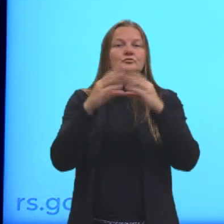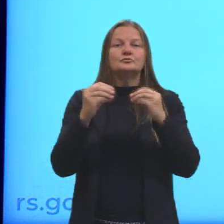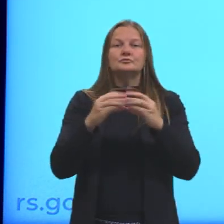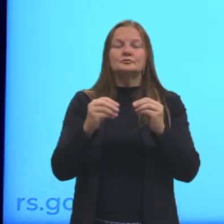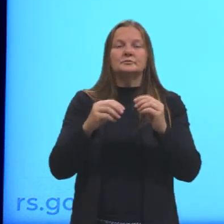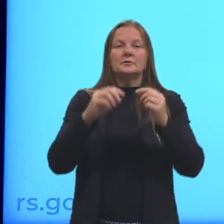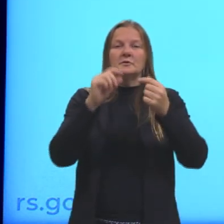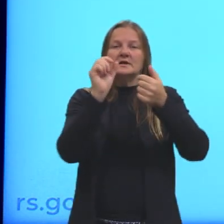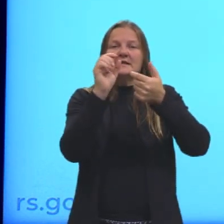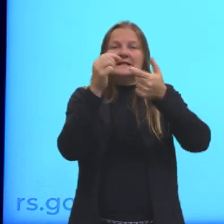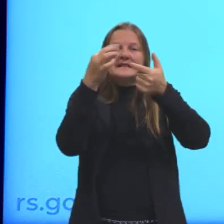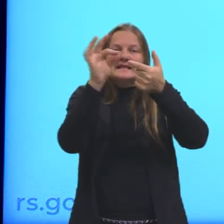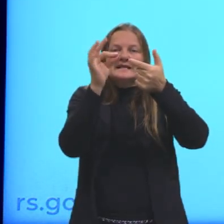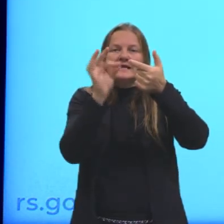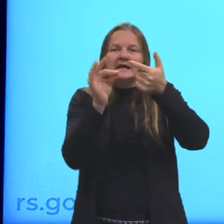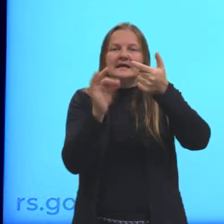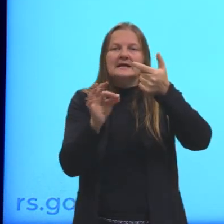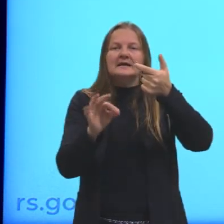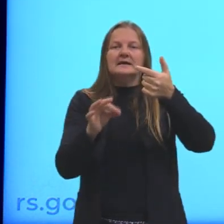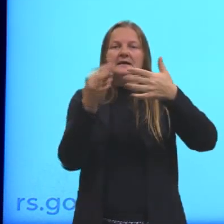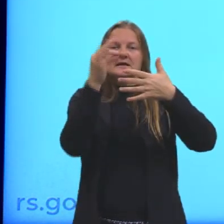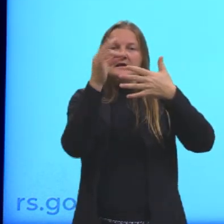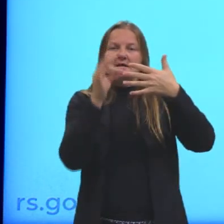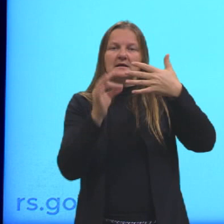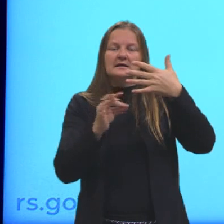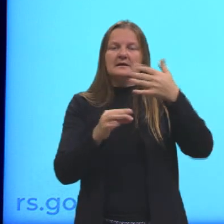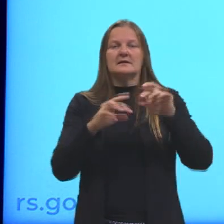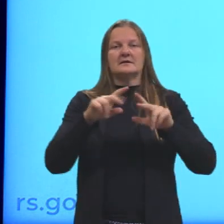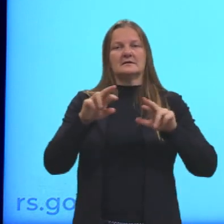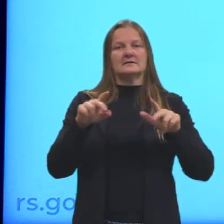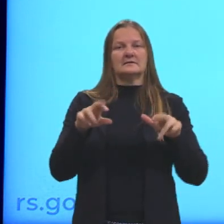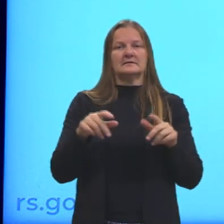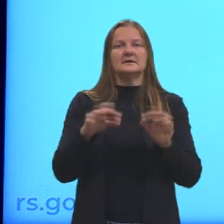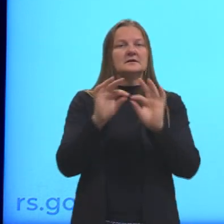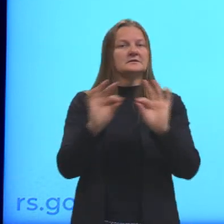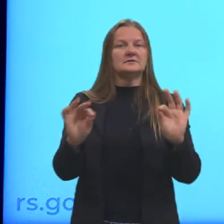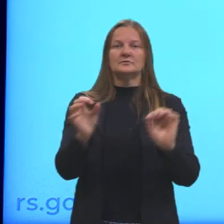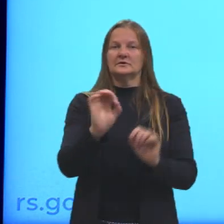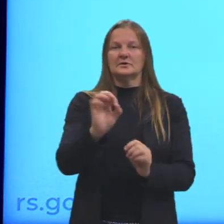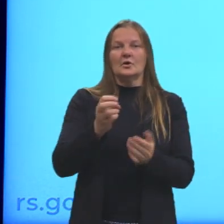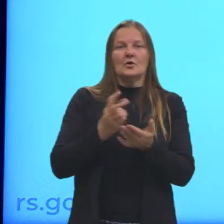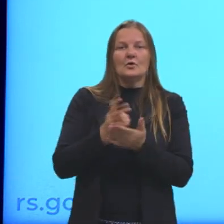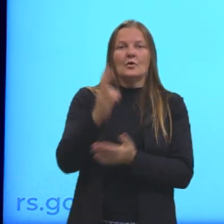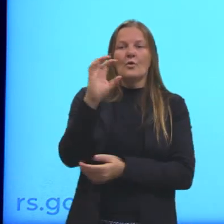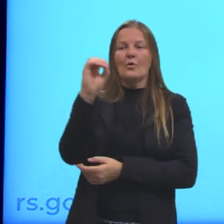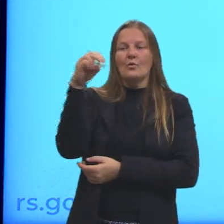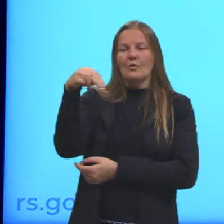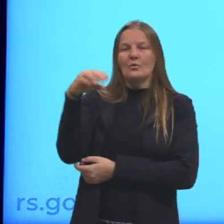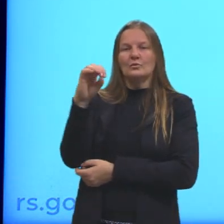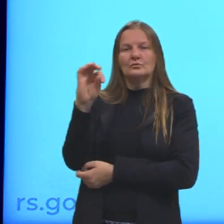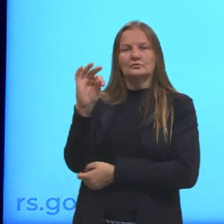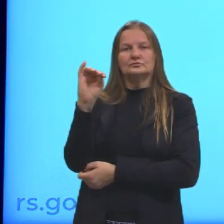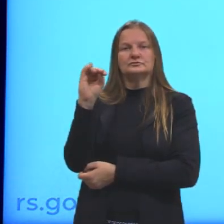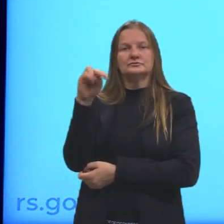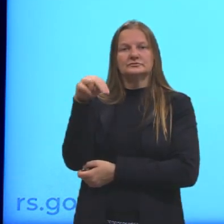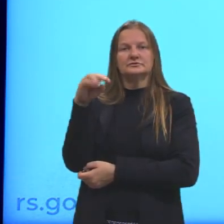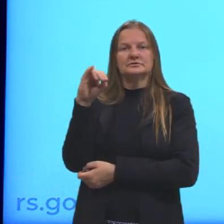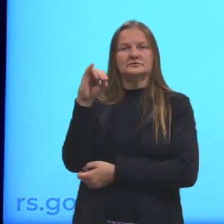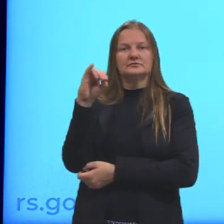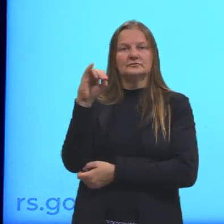porque ele não existe mais, ele não é simples, ele é contínuo, então ele é a